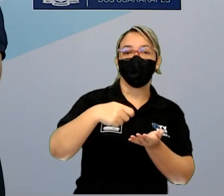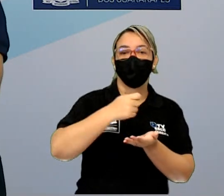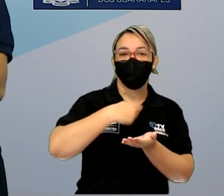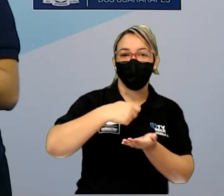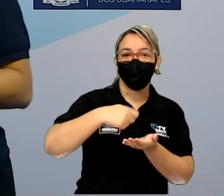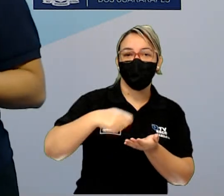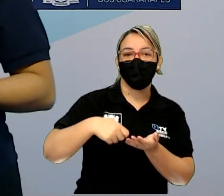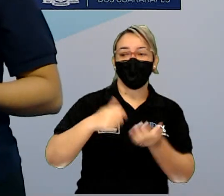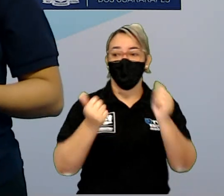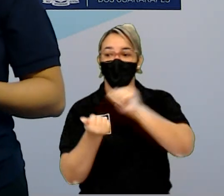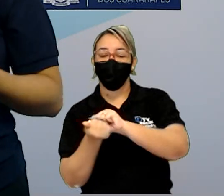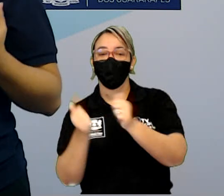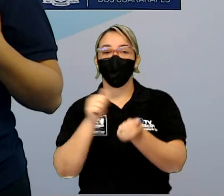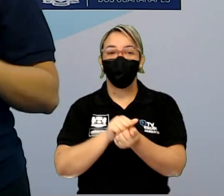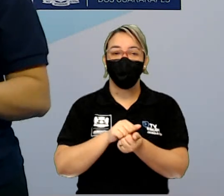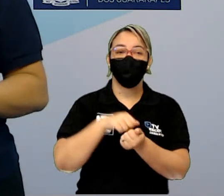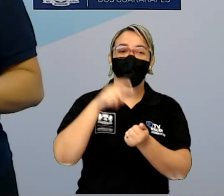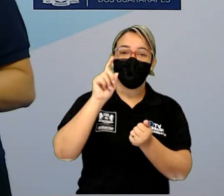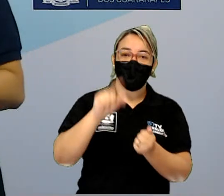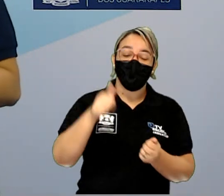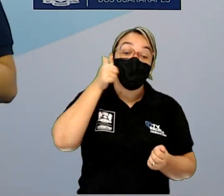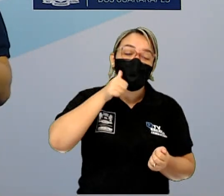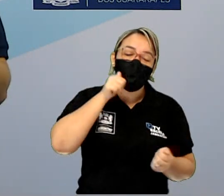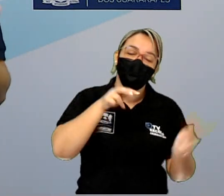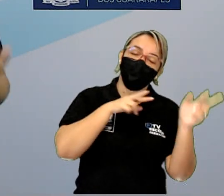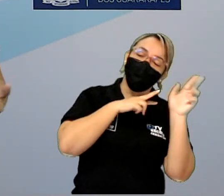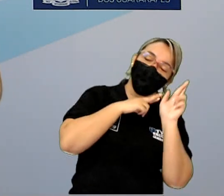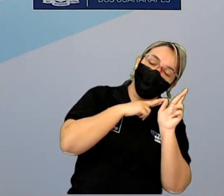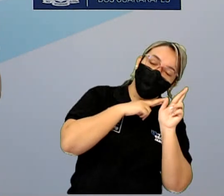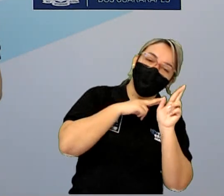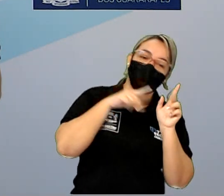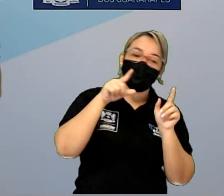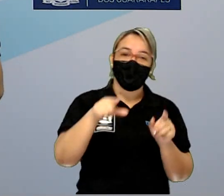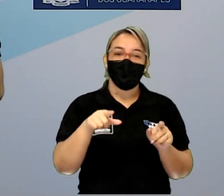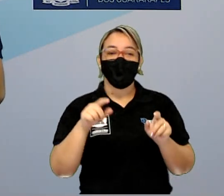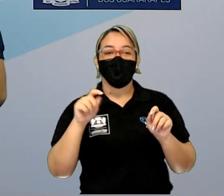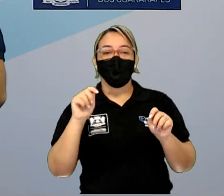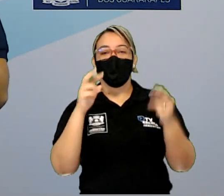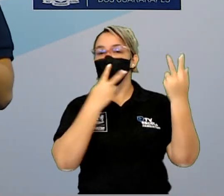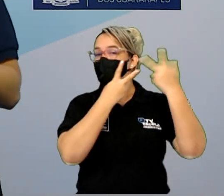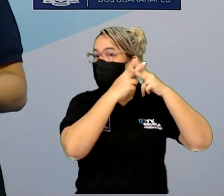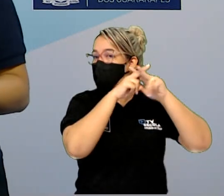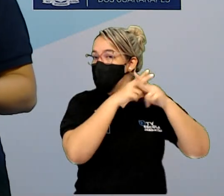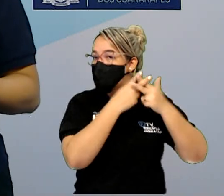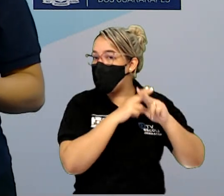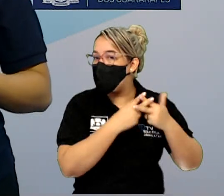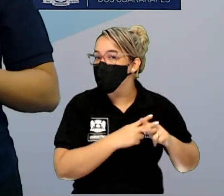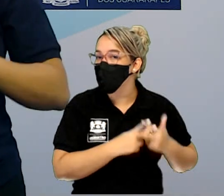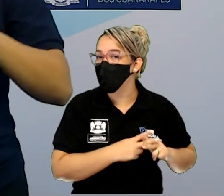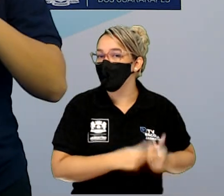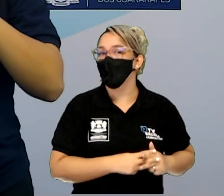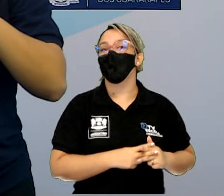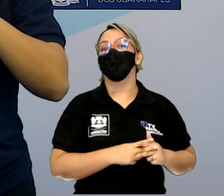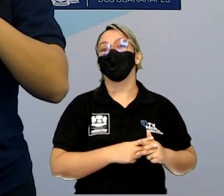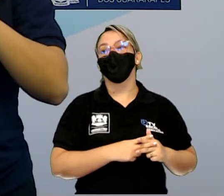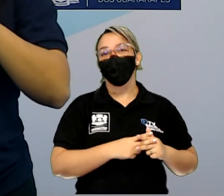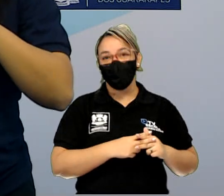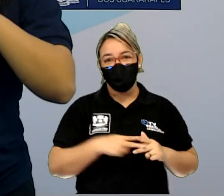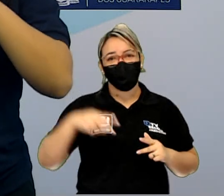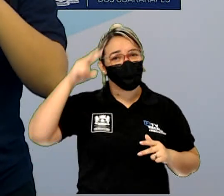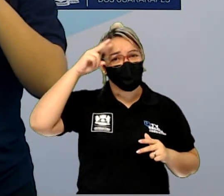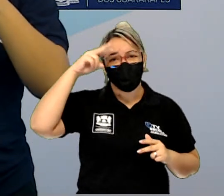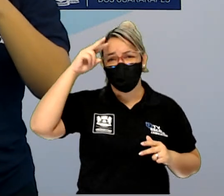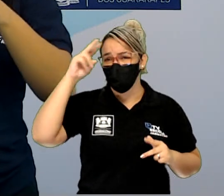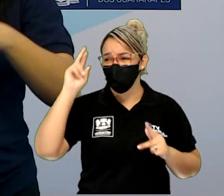adaptaram, é a Bela Adormecida, Chapeuzinho Vermelho, Rapunzel, João e Maria. Vejam, são praticamente